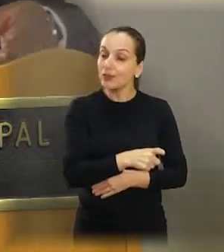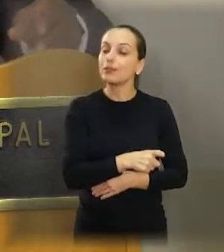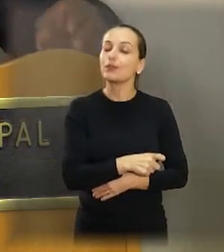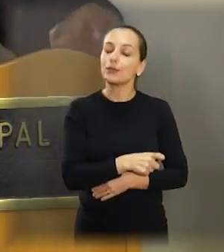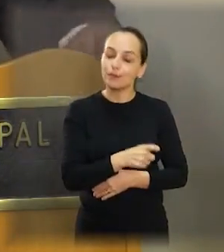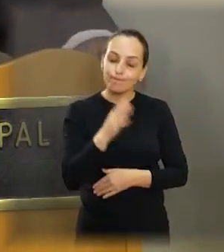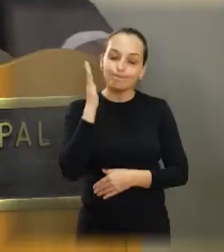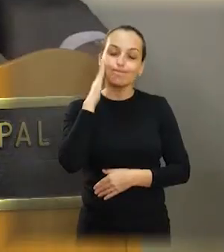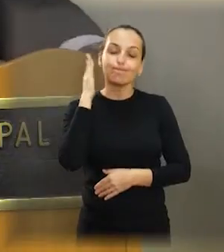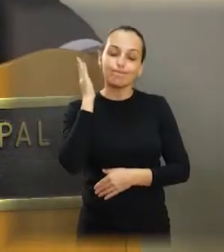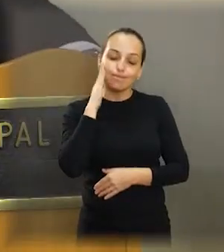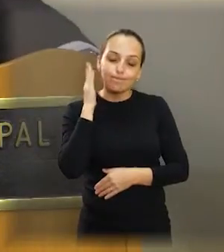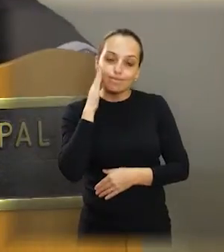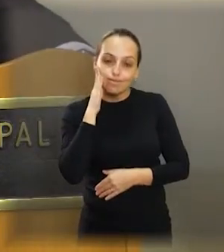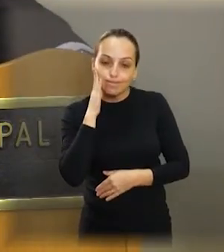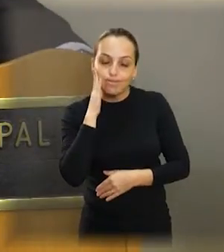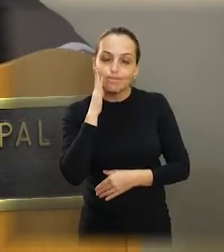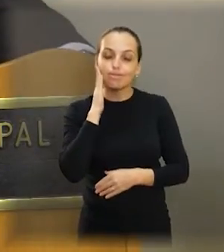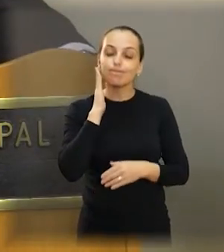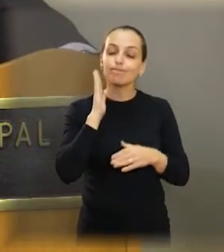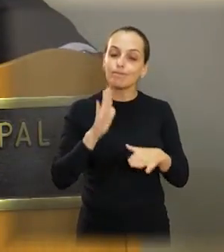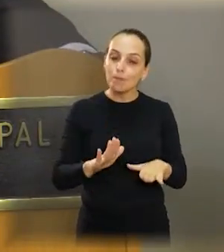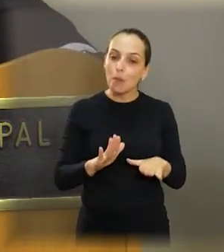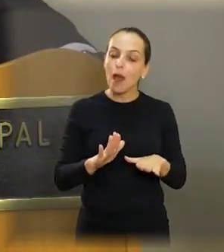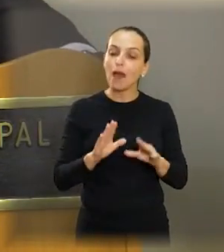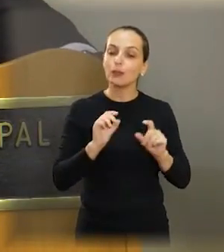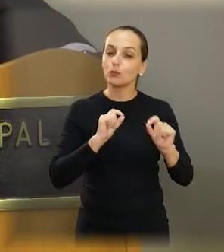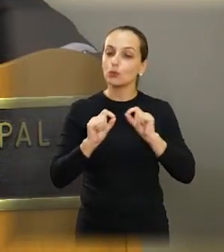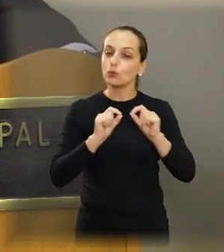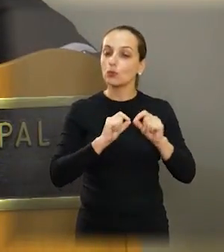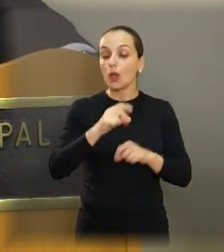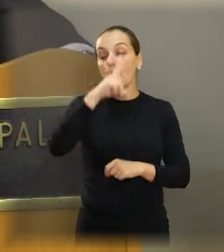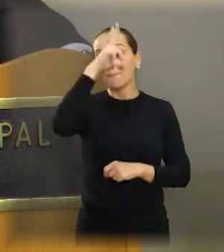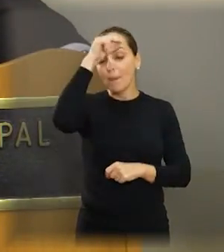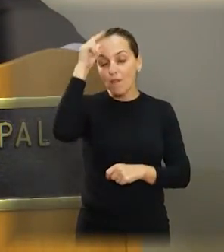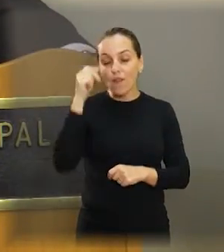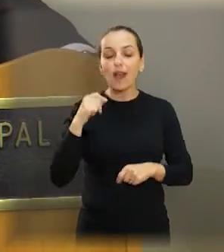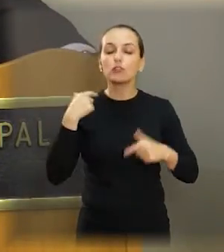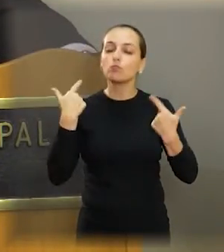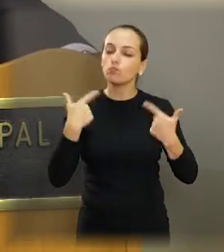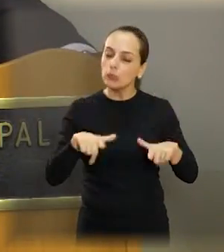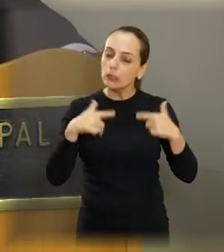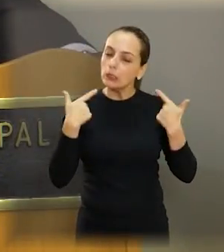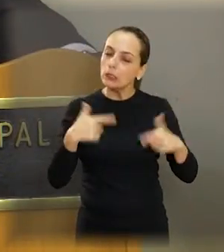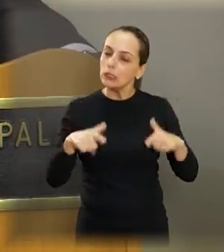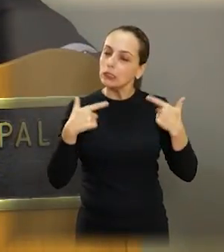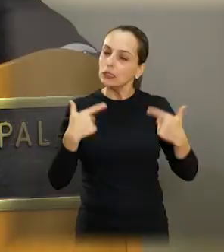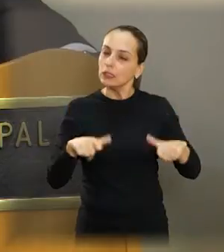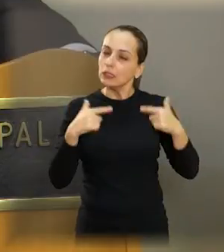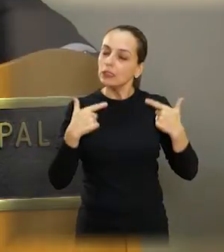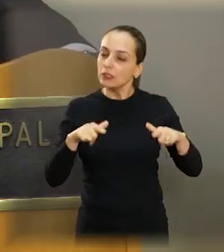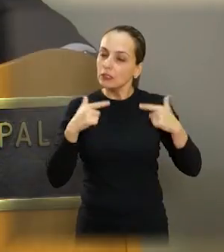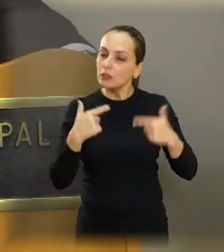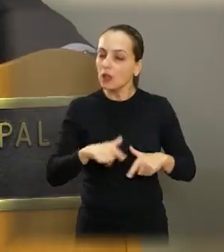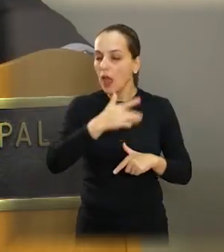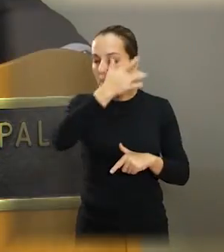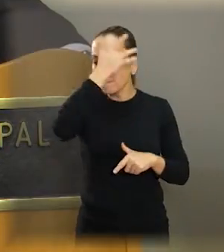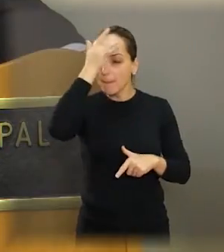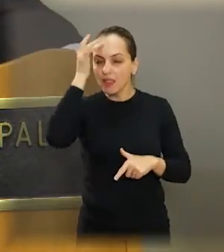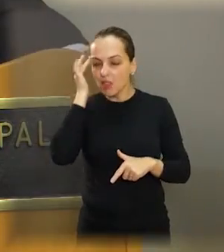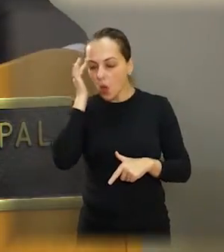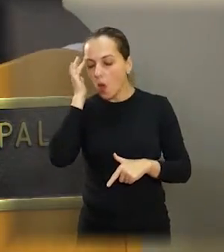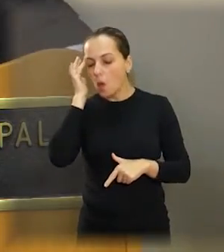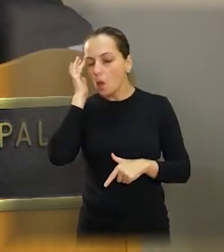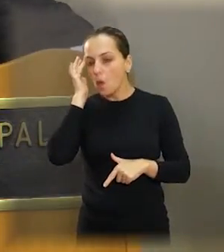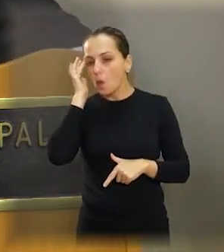fácil, né? Assim mesmo, ainda o governo trabalhando bastante, ainda tem muitas pessoas, muitos